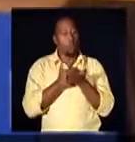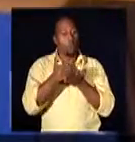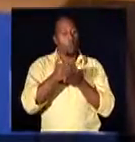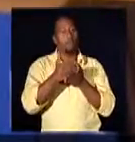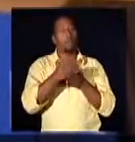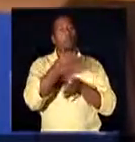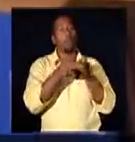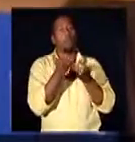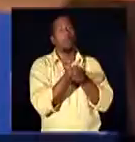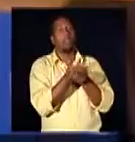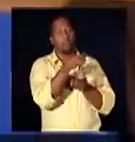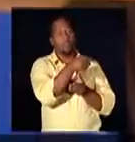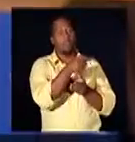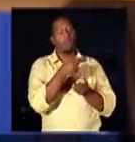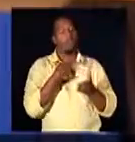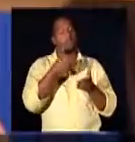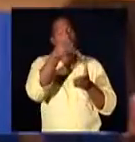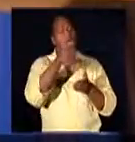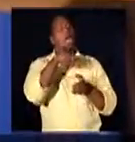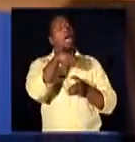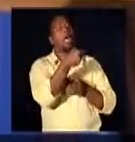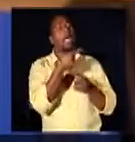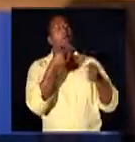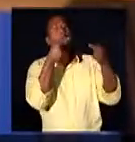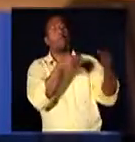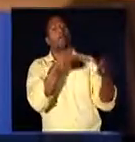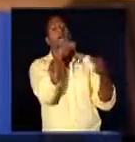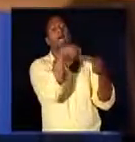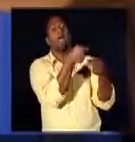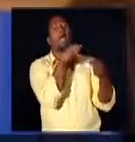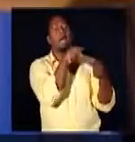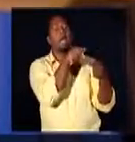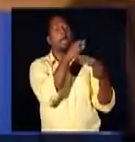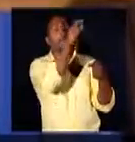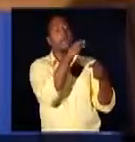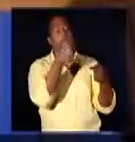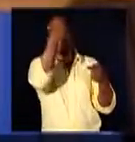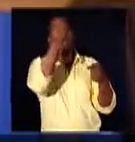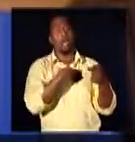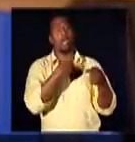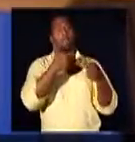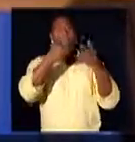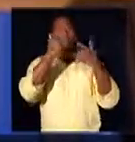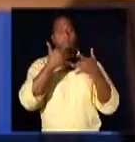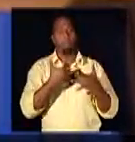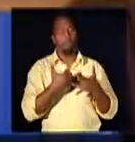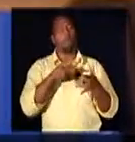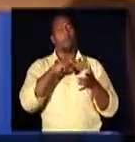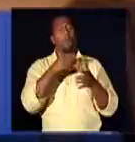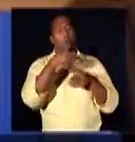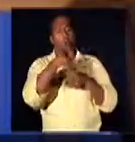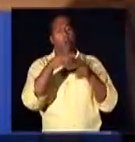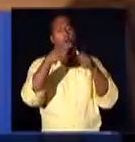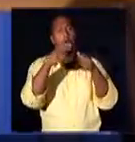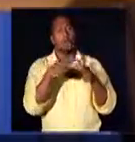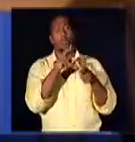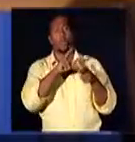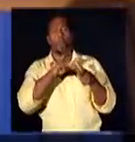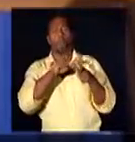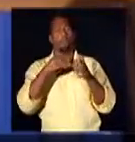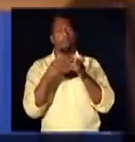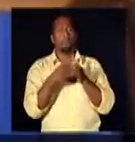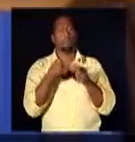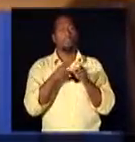Constituição nos garante. Quando a gente fala de petição inicial, a gente está falando do ato da parte, o autor, que